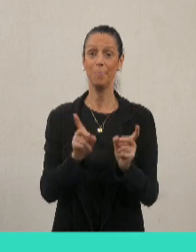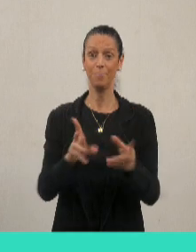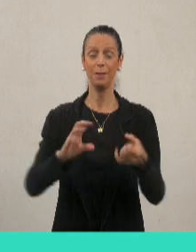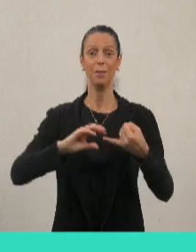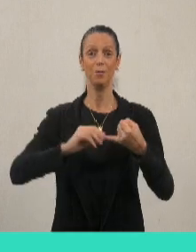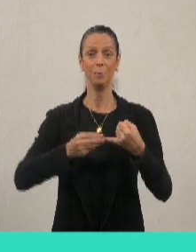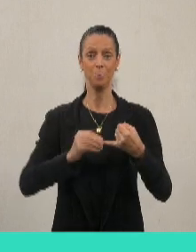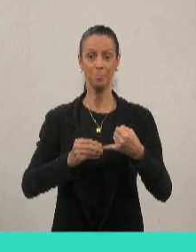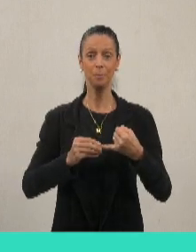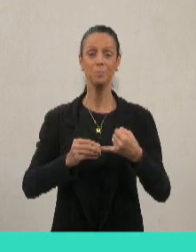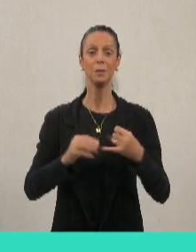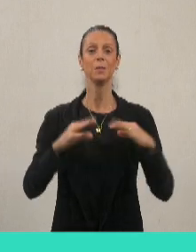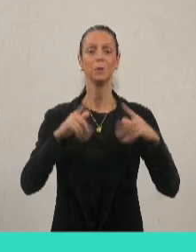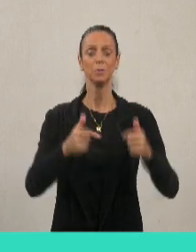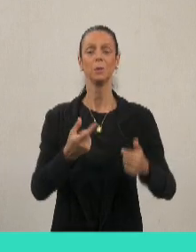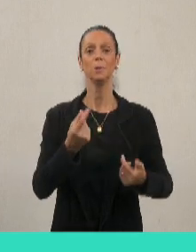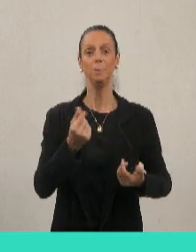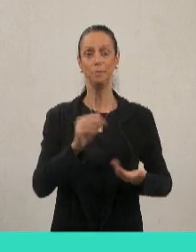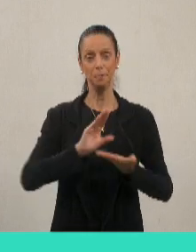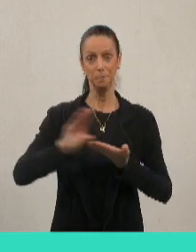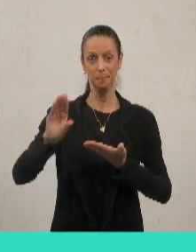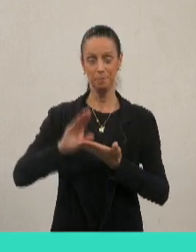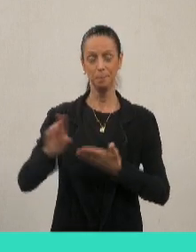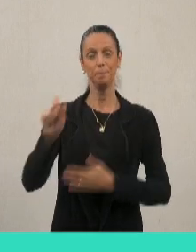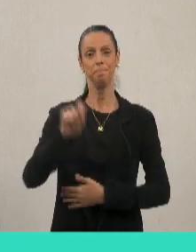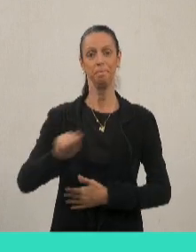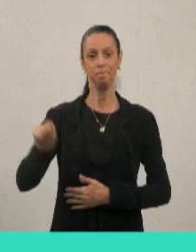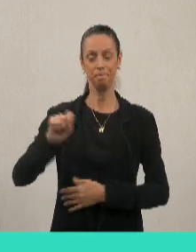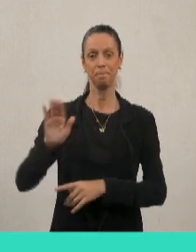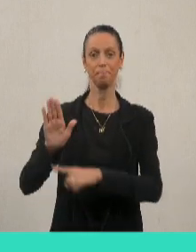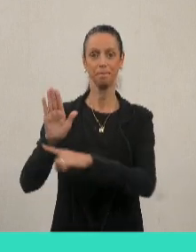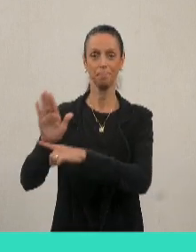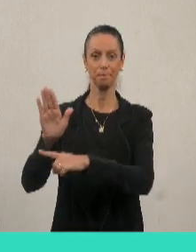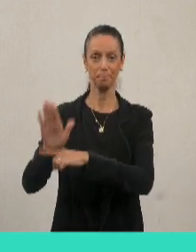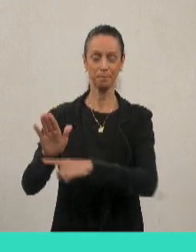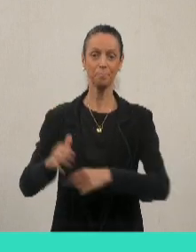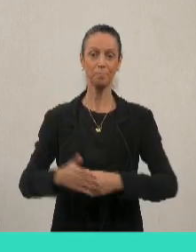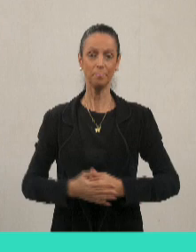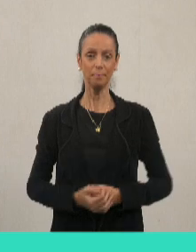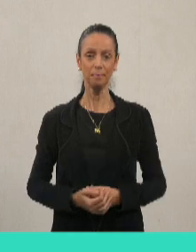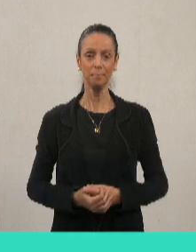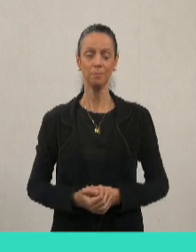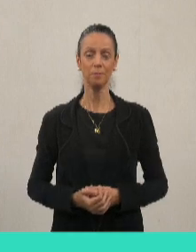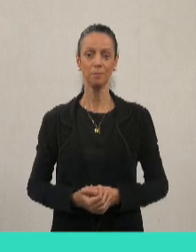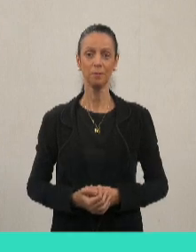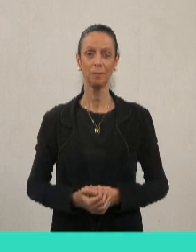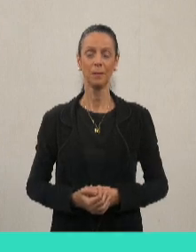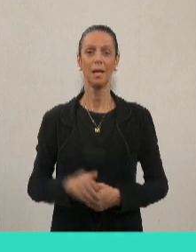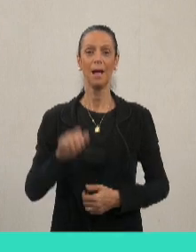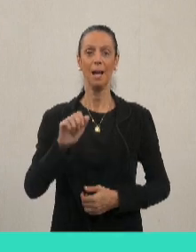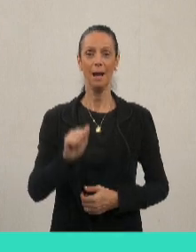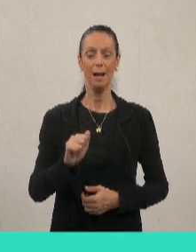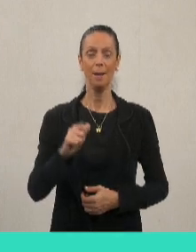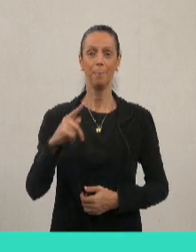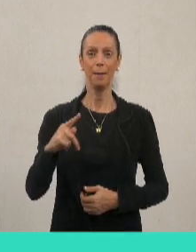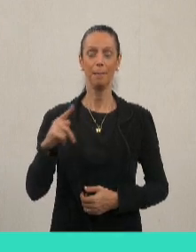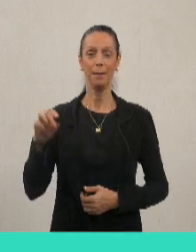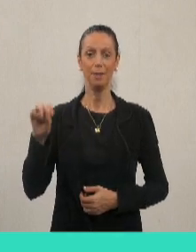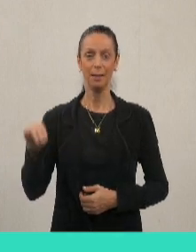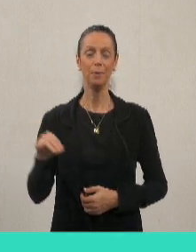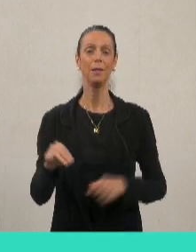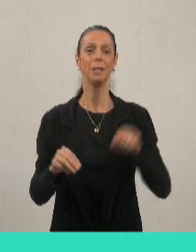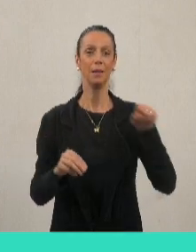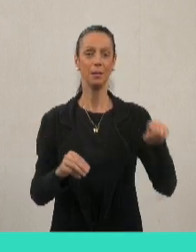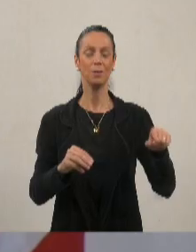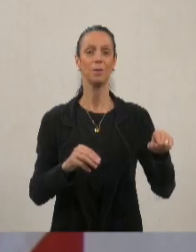E tudo indo para a nossa Puro Amor e a PPM. Então, assim, é